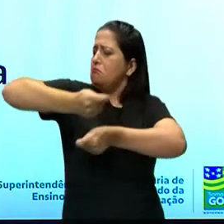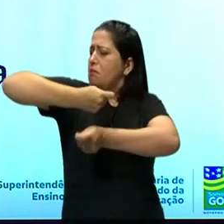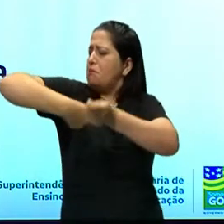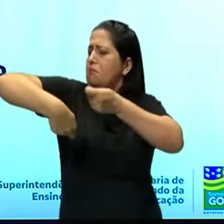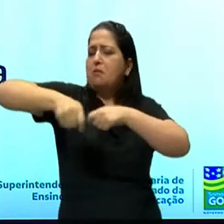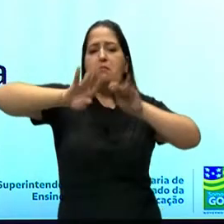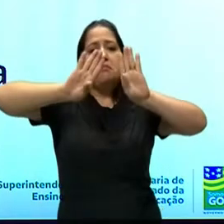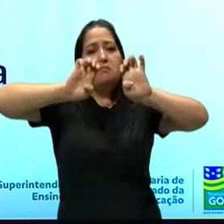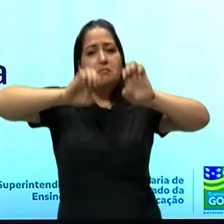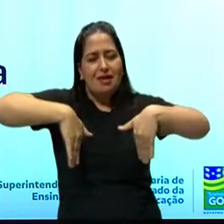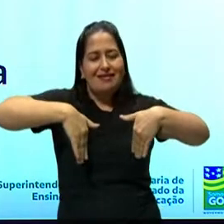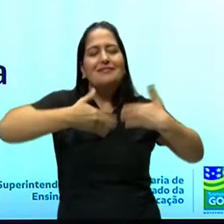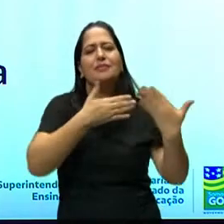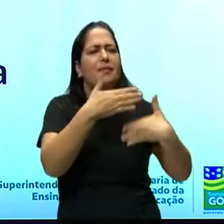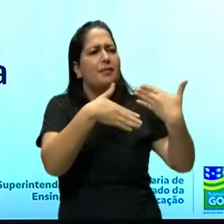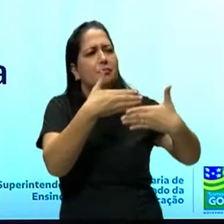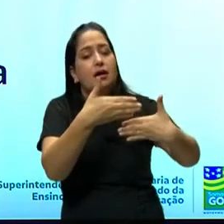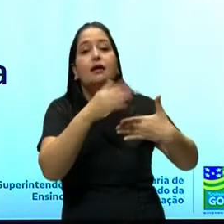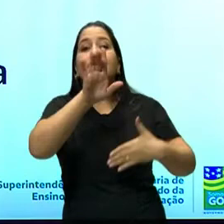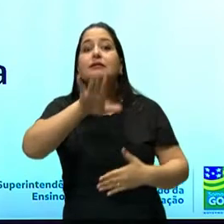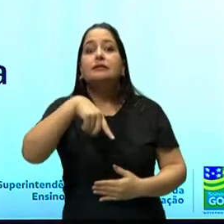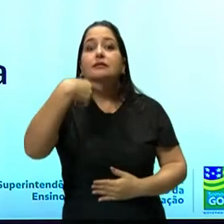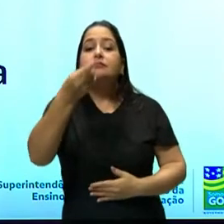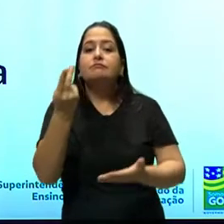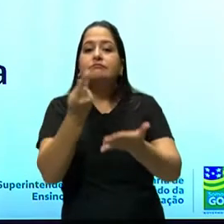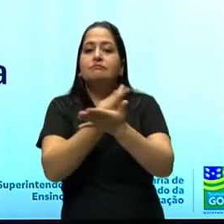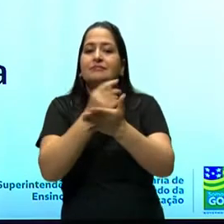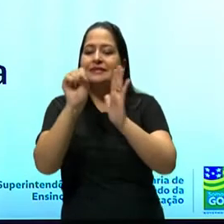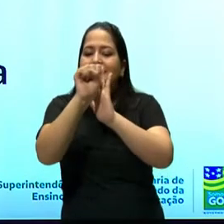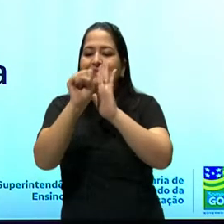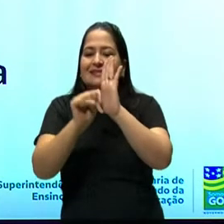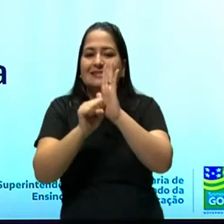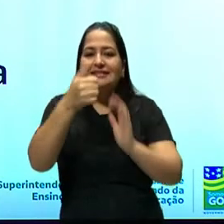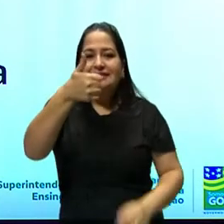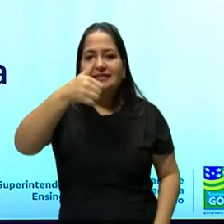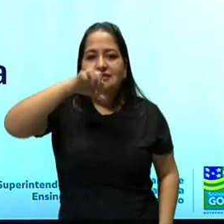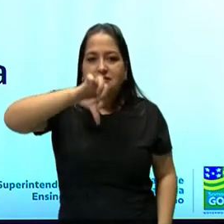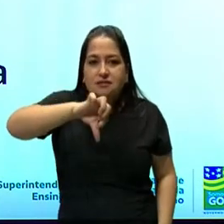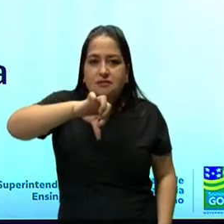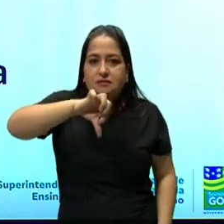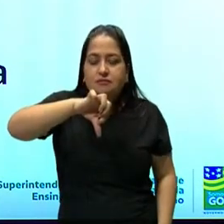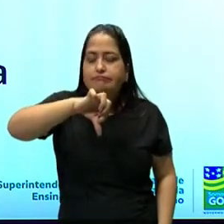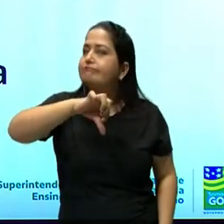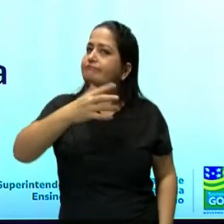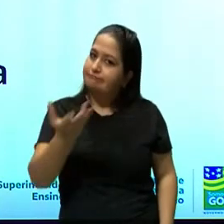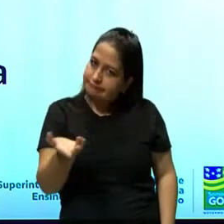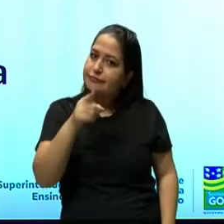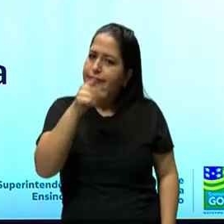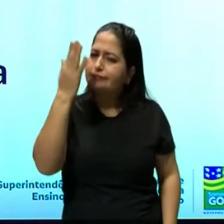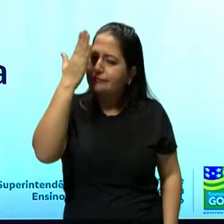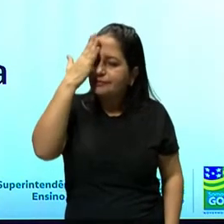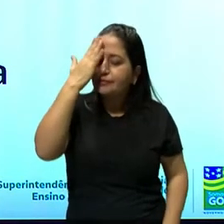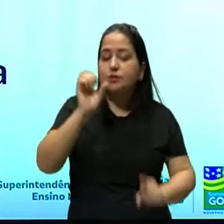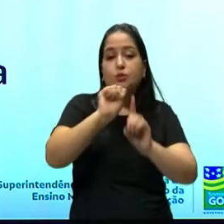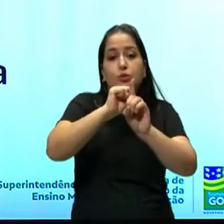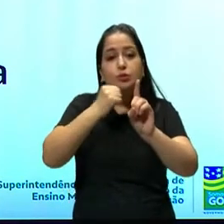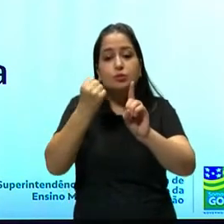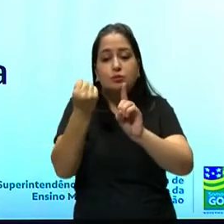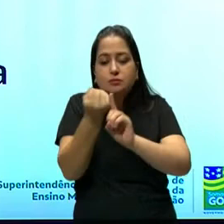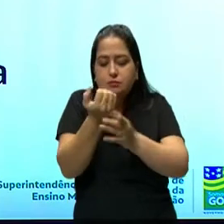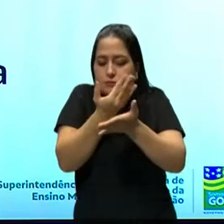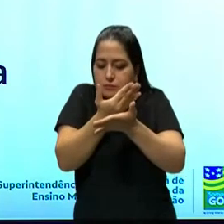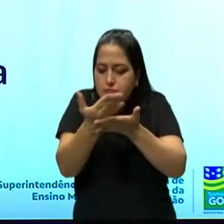80, do século XIX, nós vamos ter, então, o quê? A sociedade começa a se